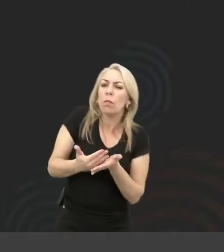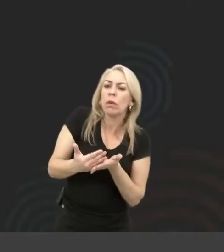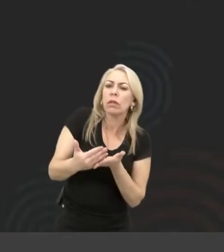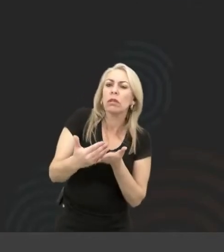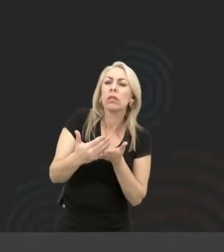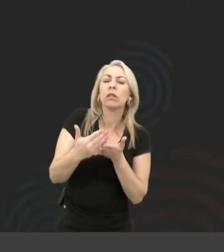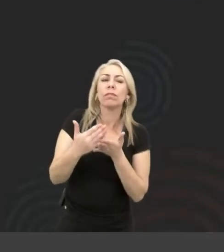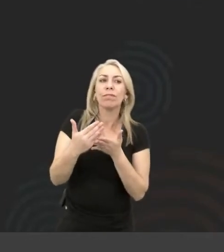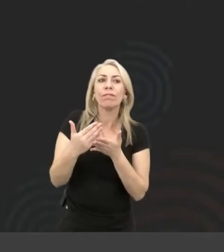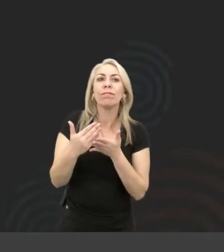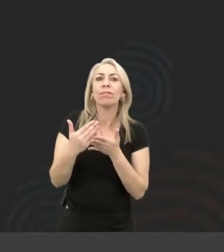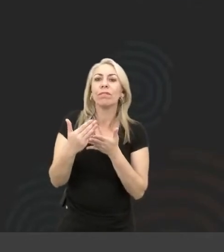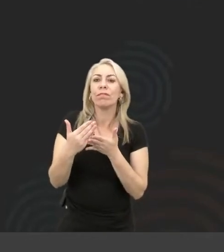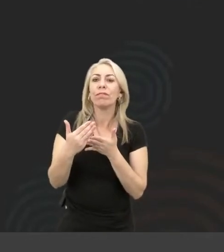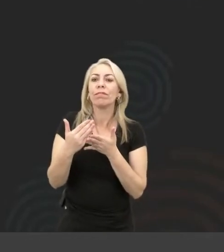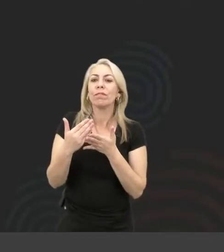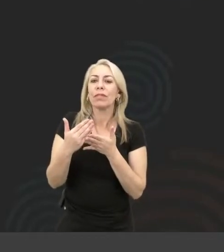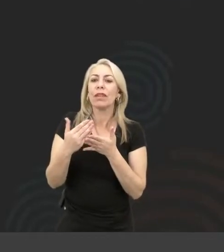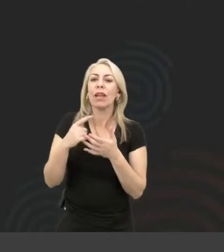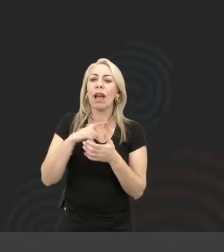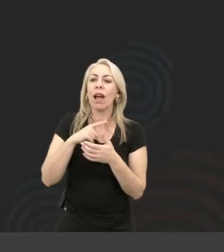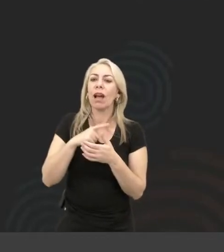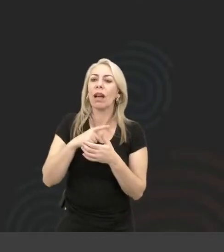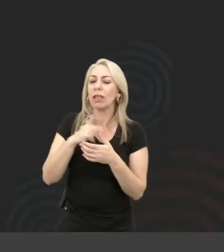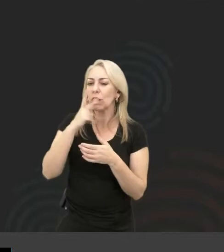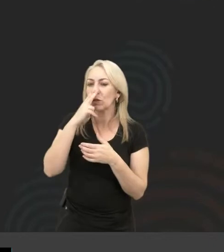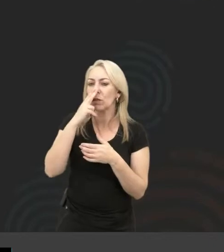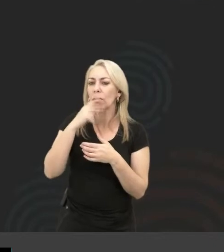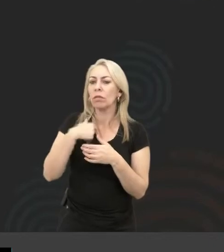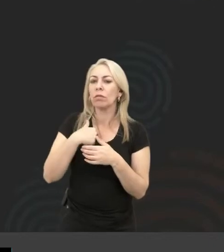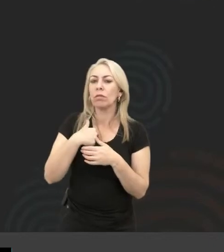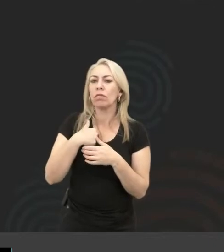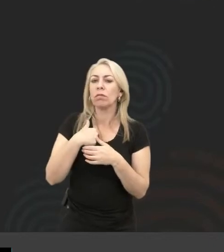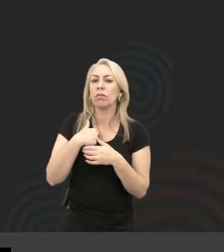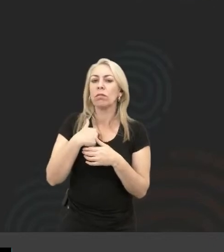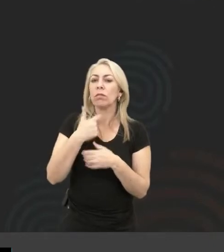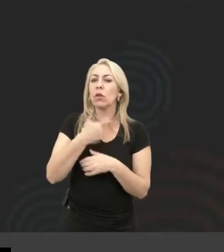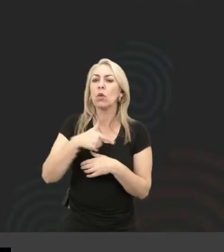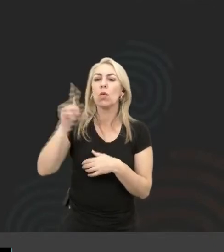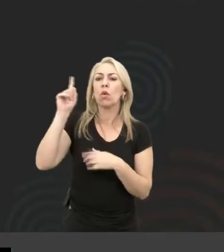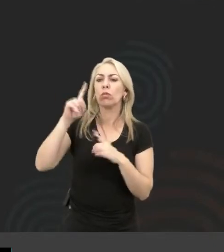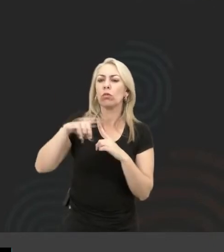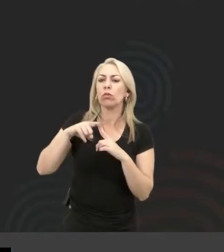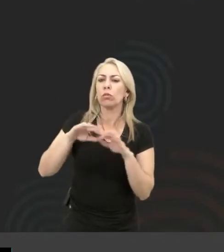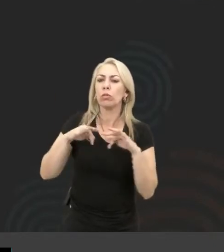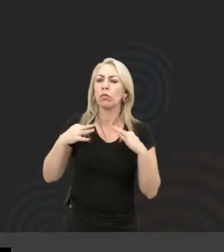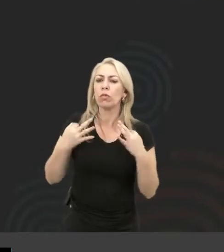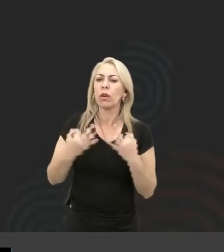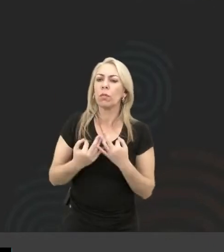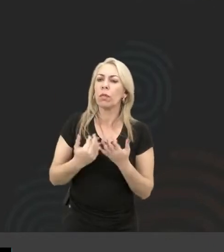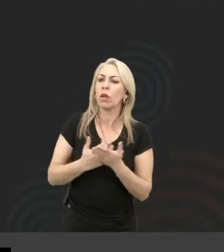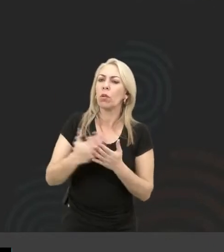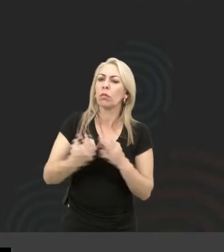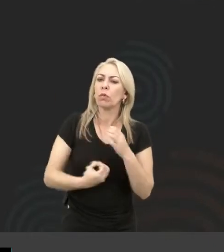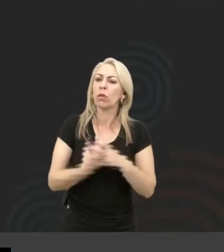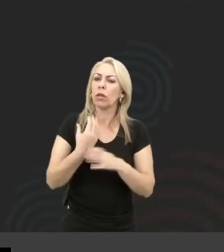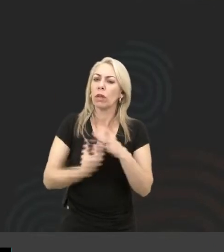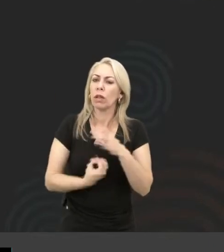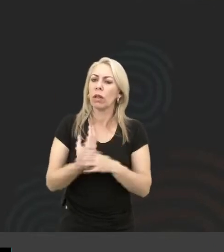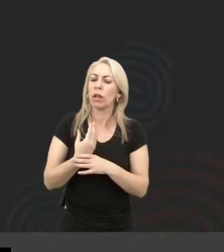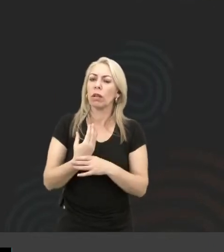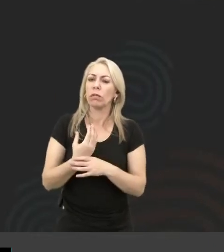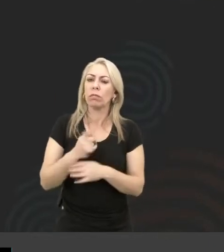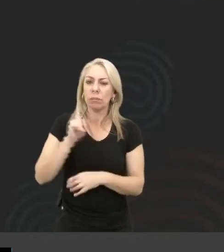a dar lugar pra outras, outros tipos de família. Foi